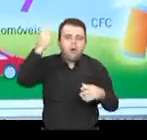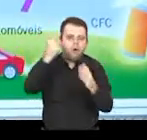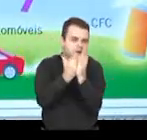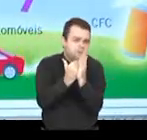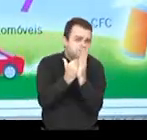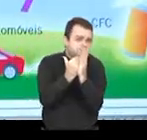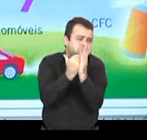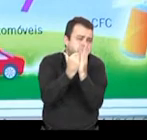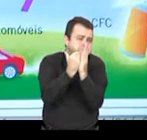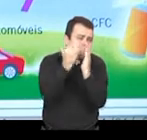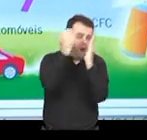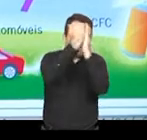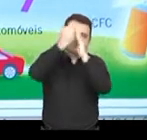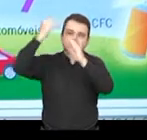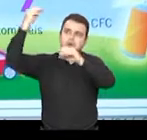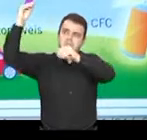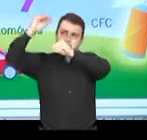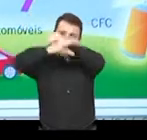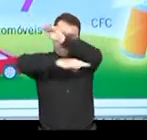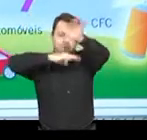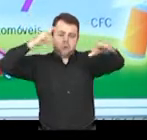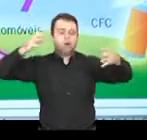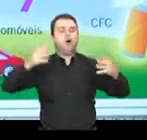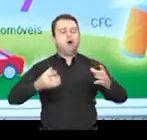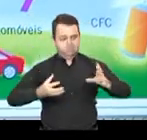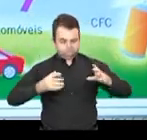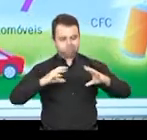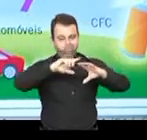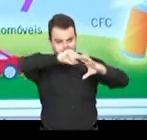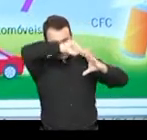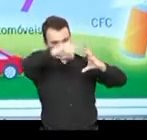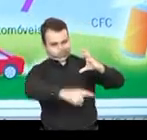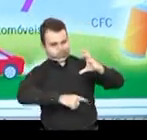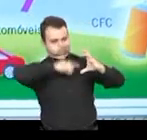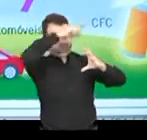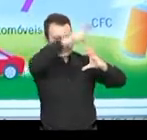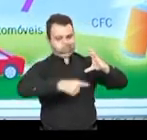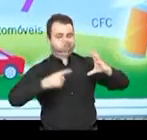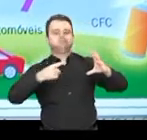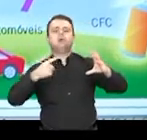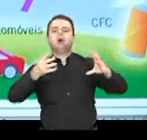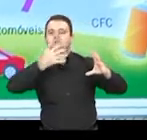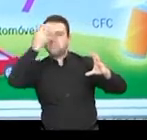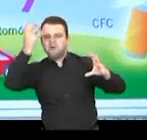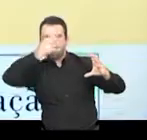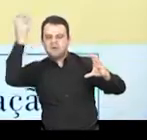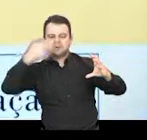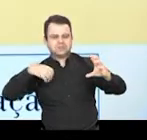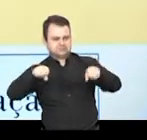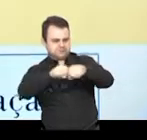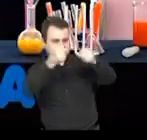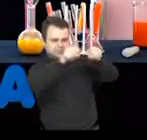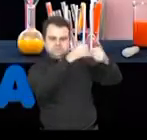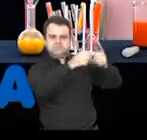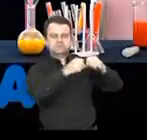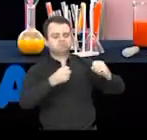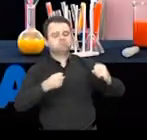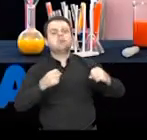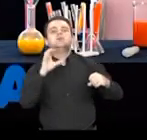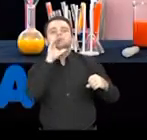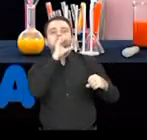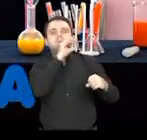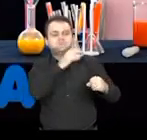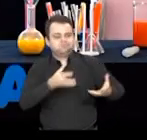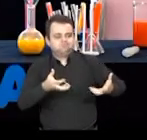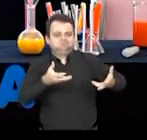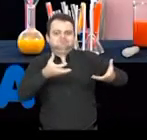e ainda são retidos em nosso planeta por conta da grande quantidade de poluentes. Bom, daí vem a